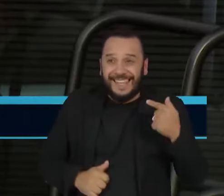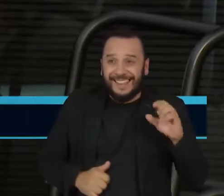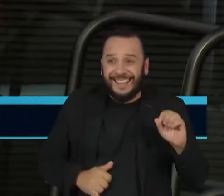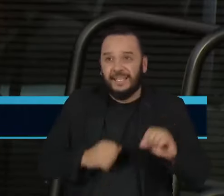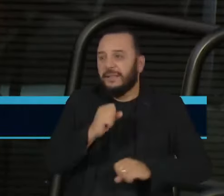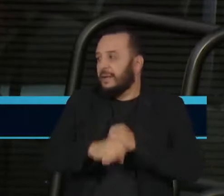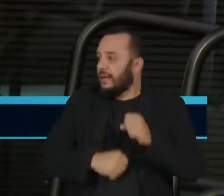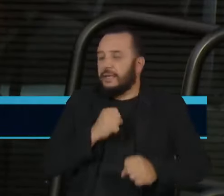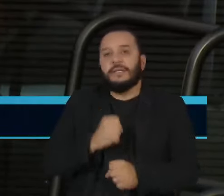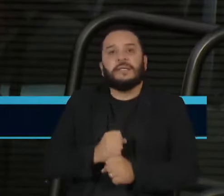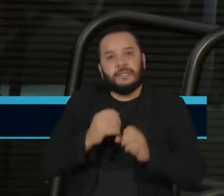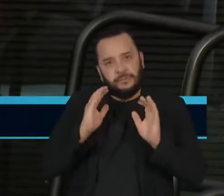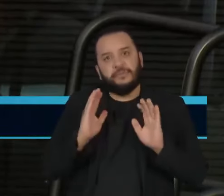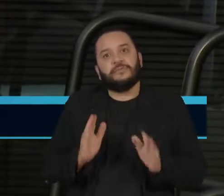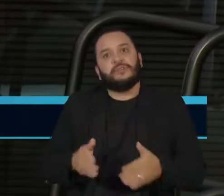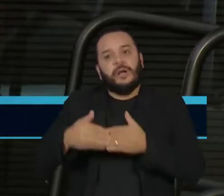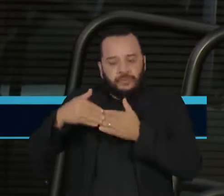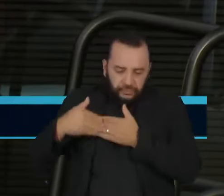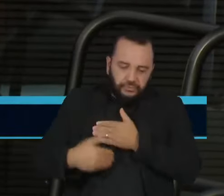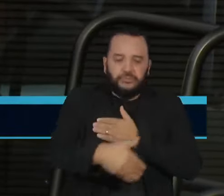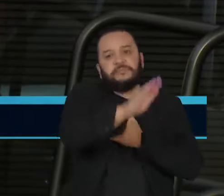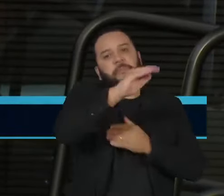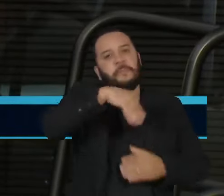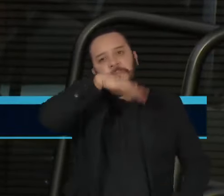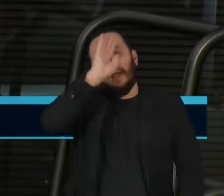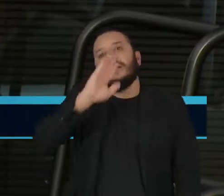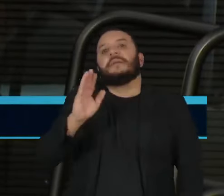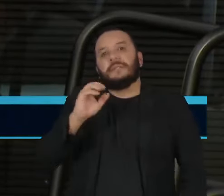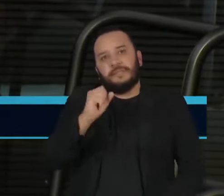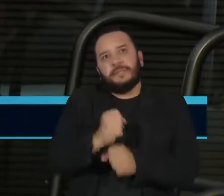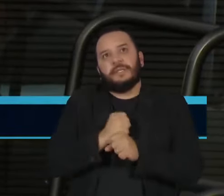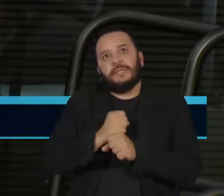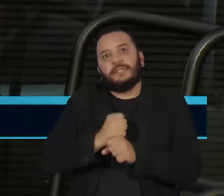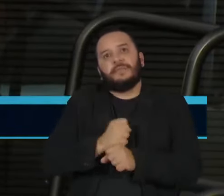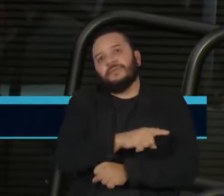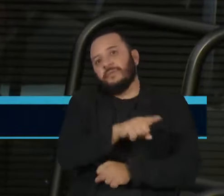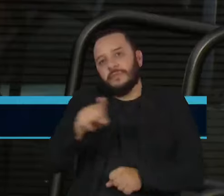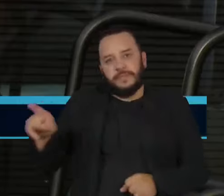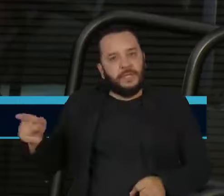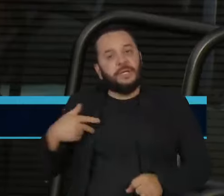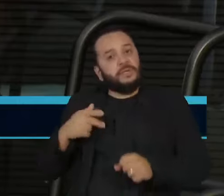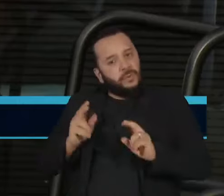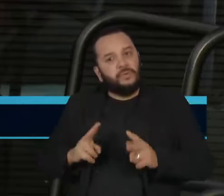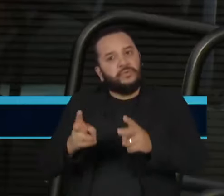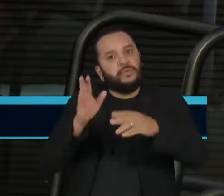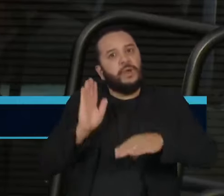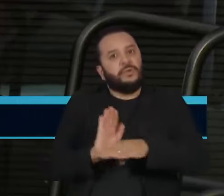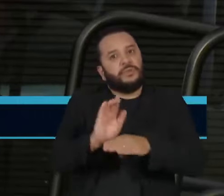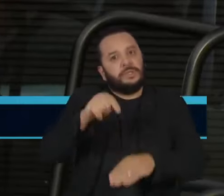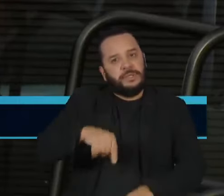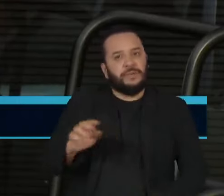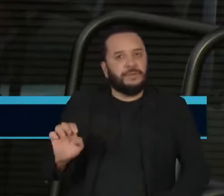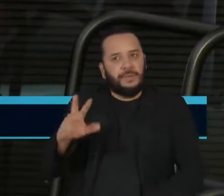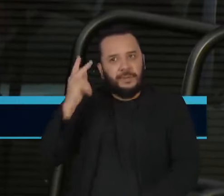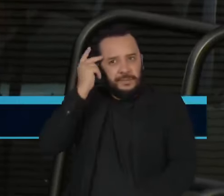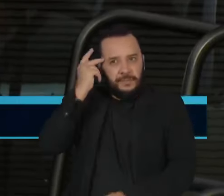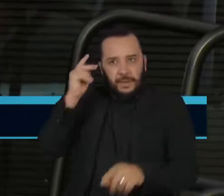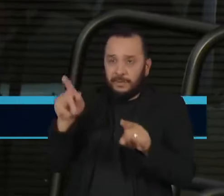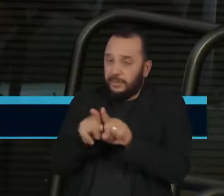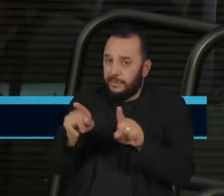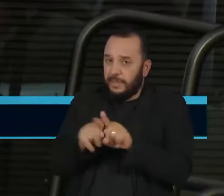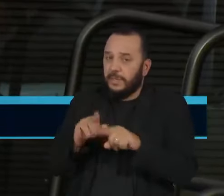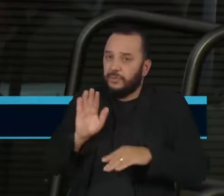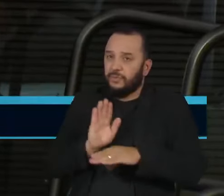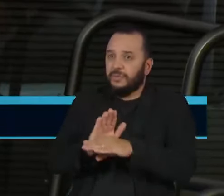perdure por muitos outros anos. Que vocês continuem fazendo a diferença no estado de São Paulo, que vocês continuem fazendo a diferença